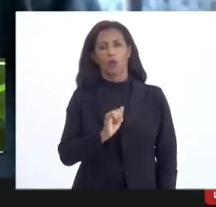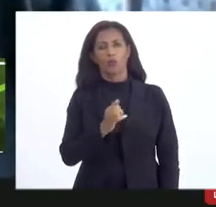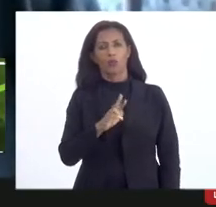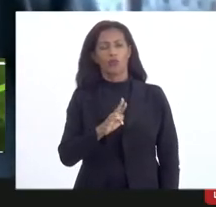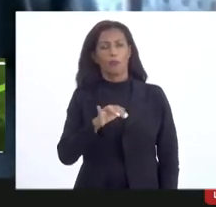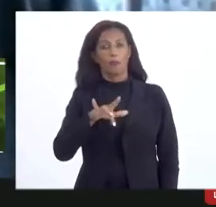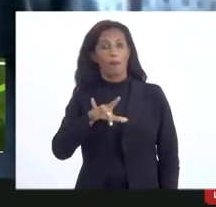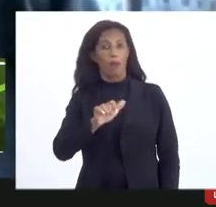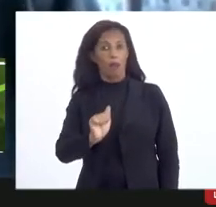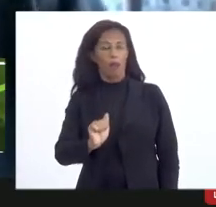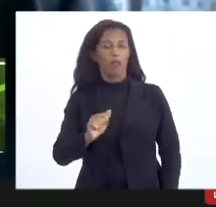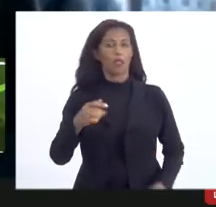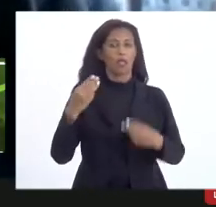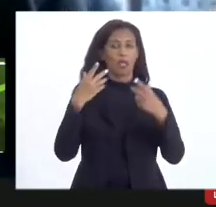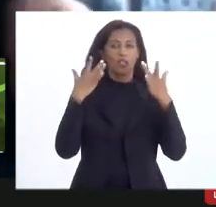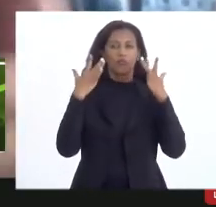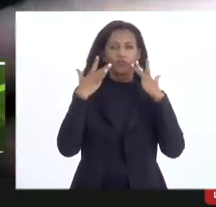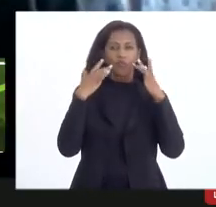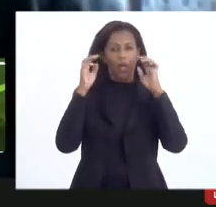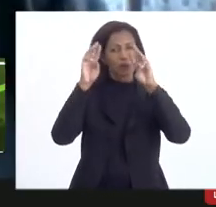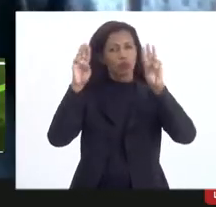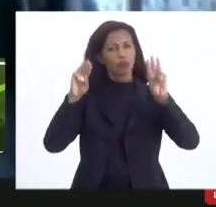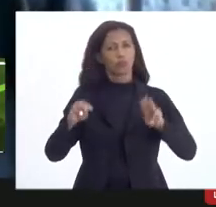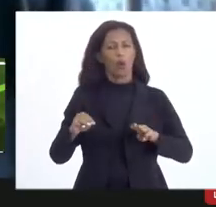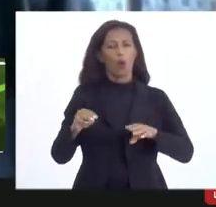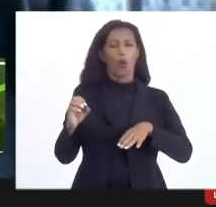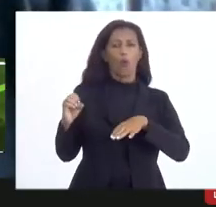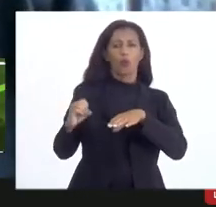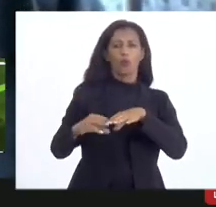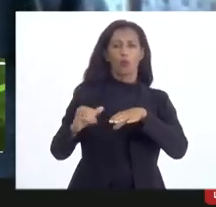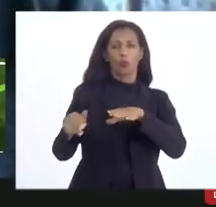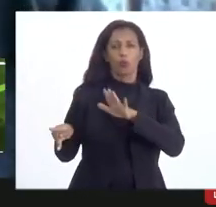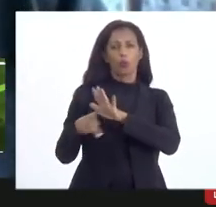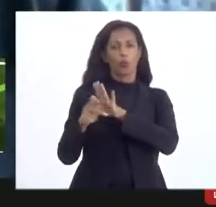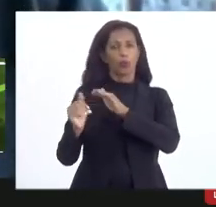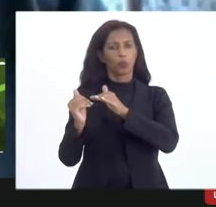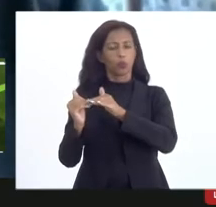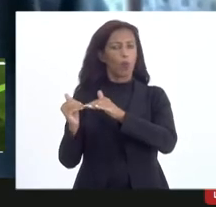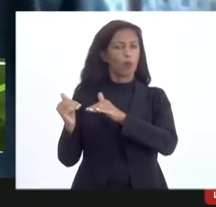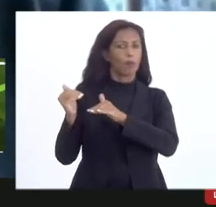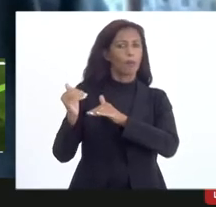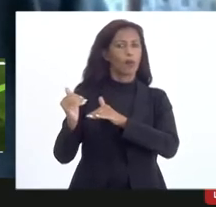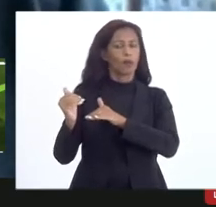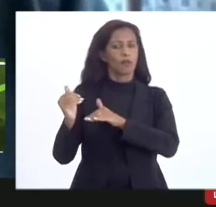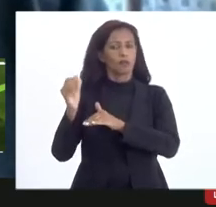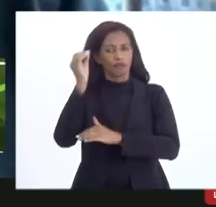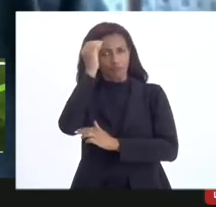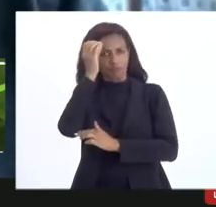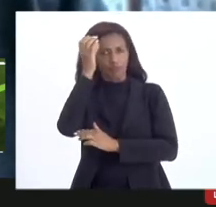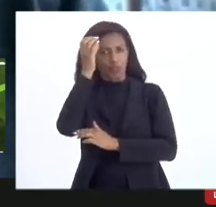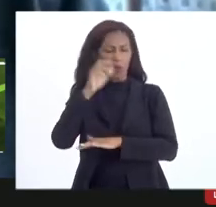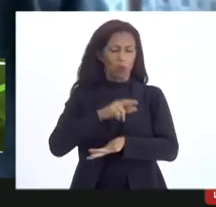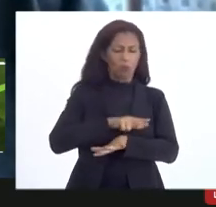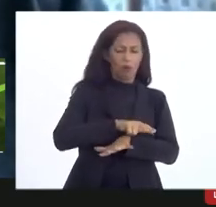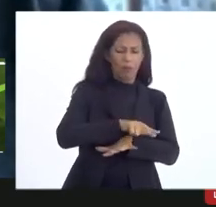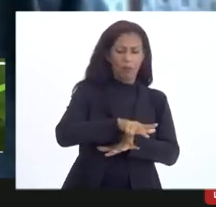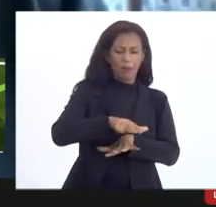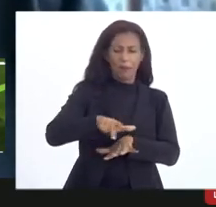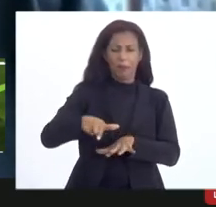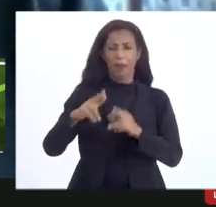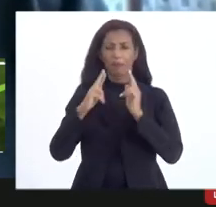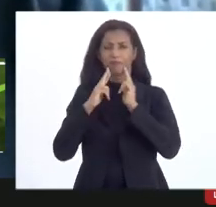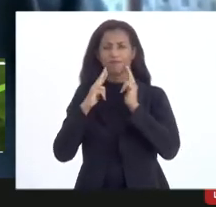Teatro Municipal, a discussão do Cúmpras e do Fundo Estadual de Cultura. Olha, foram dezenas de